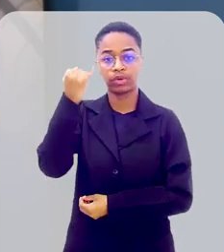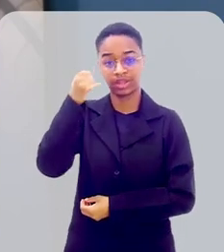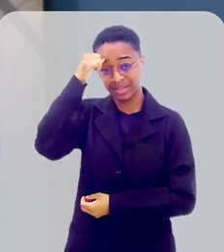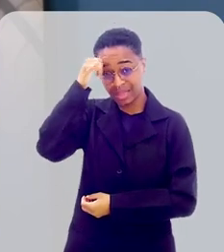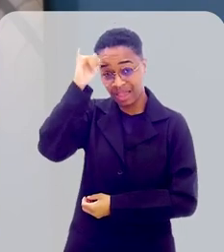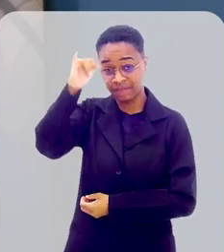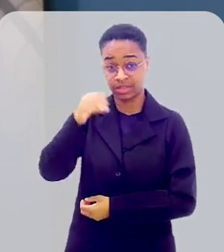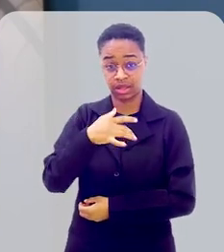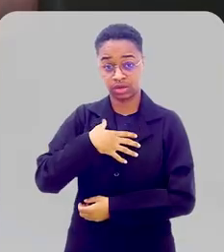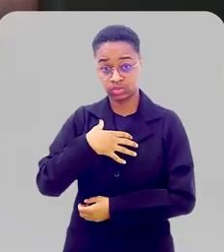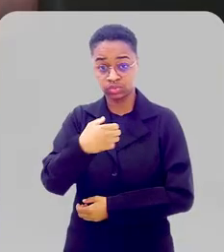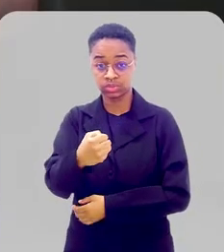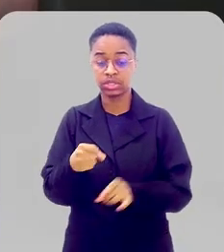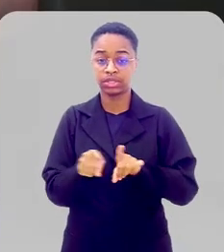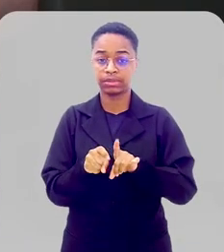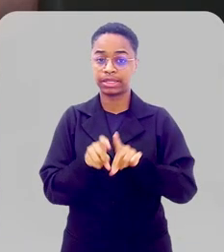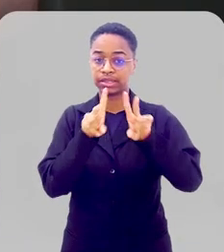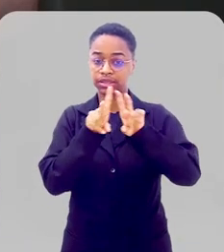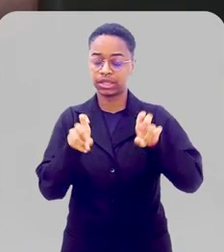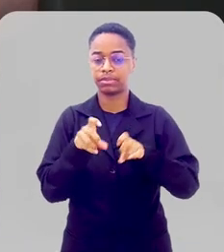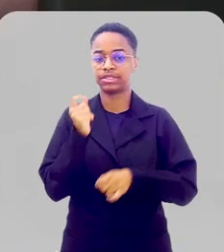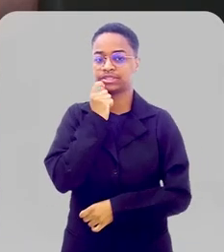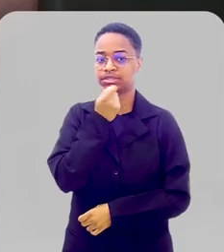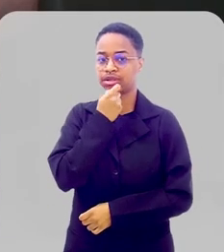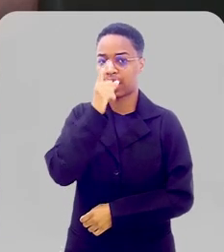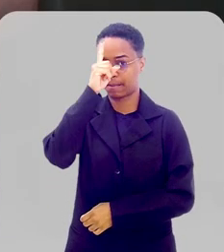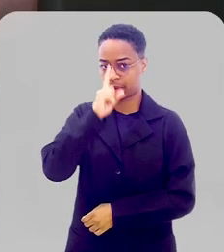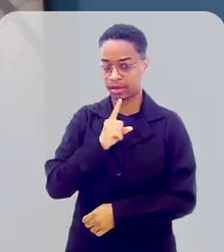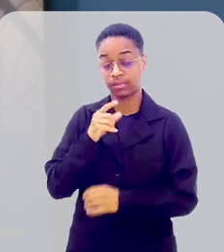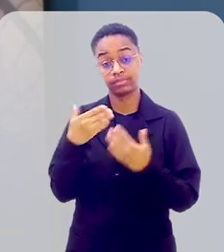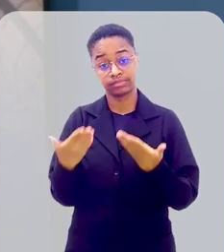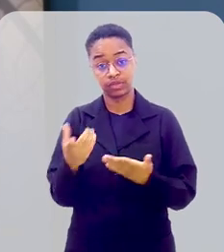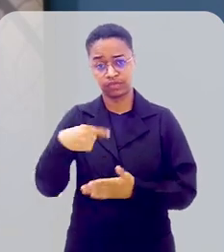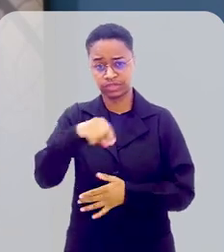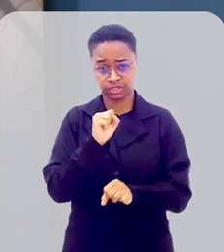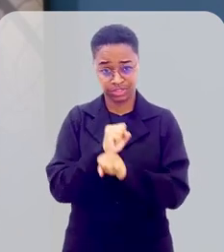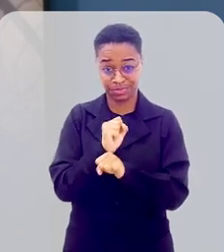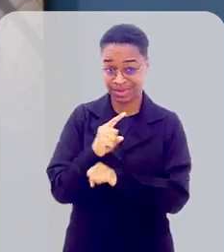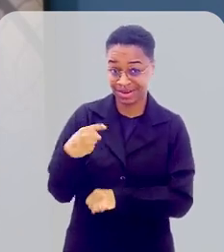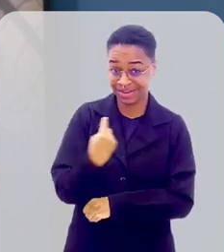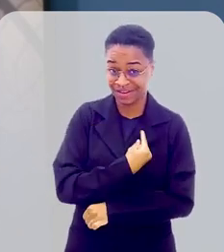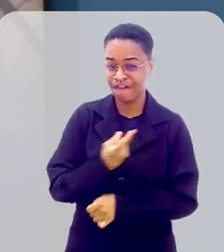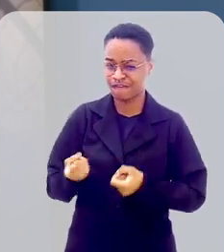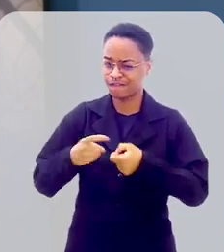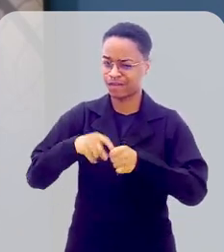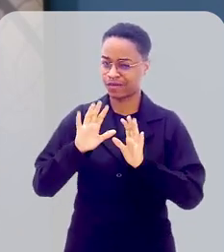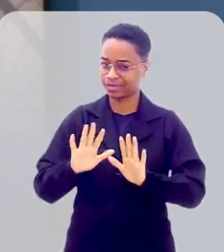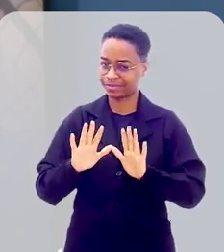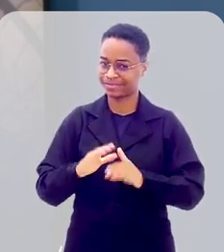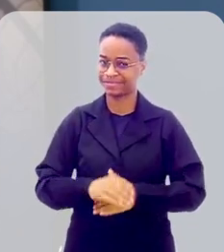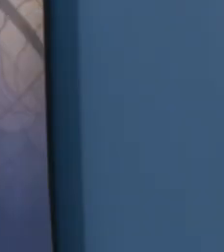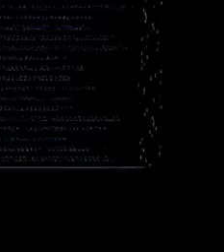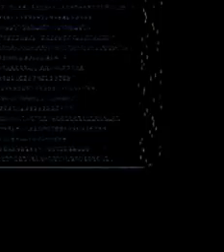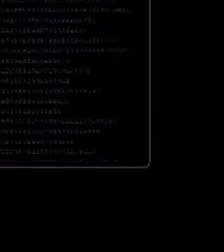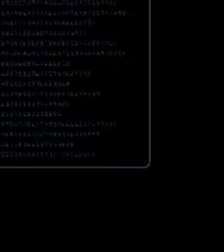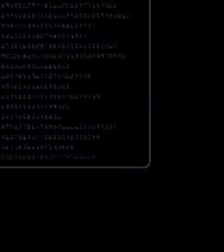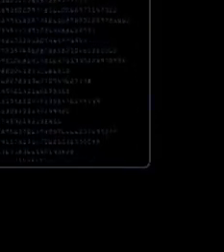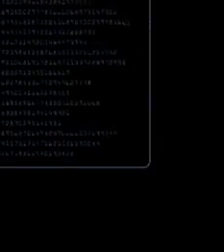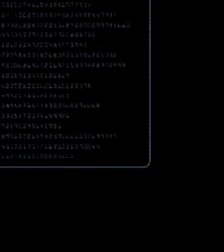prevenção do suicídio e da campanha do Setembro Amarelo. Então, não saia daí, a gente volta já já.